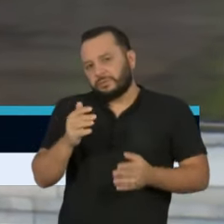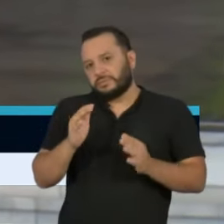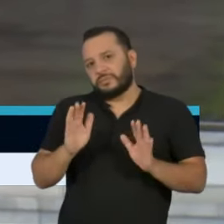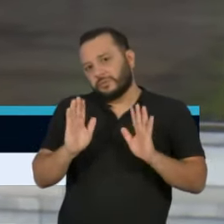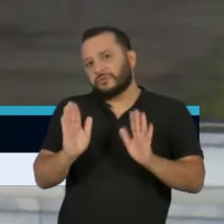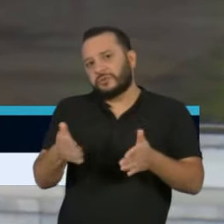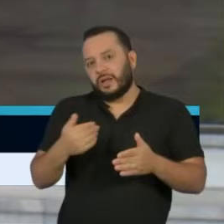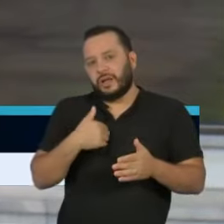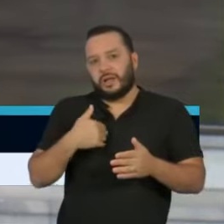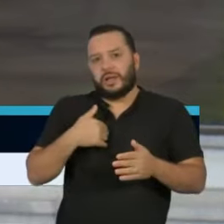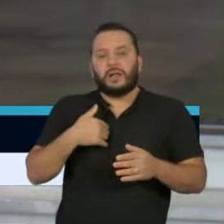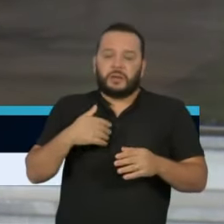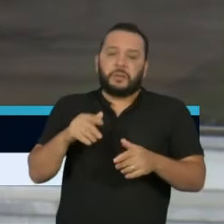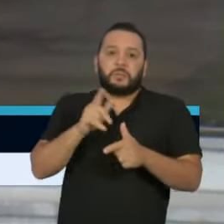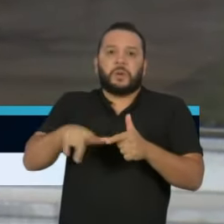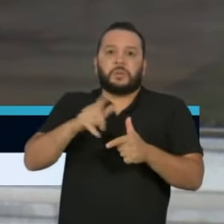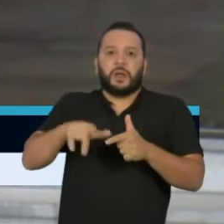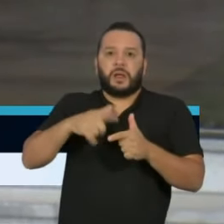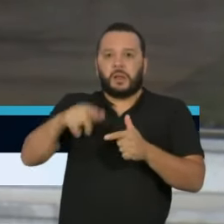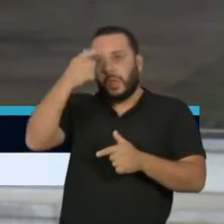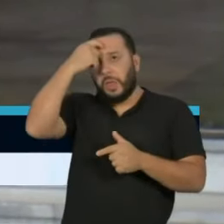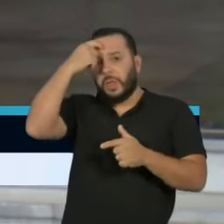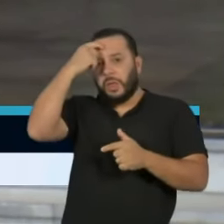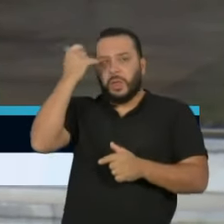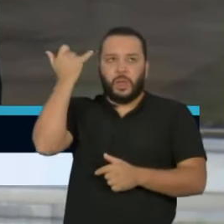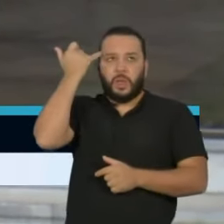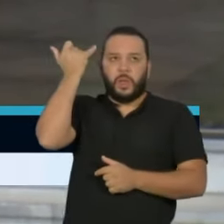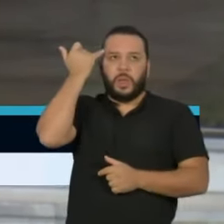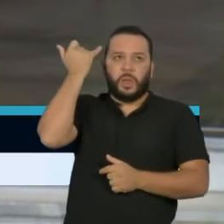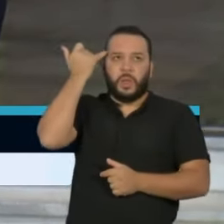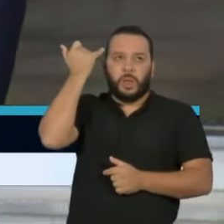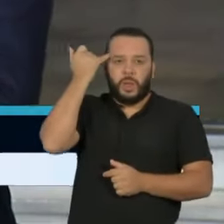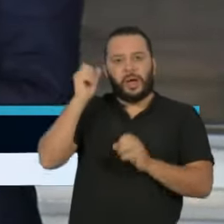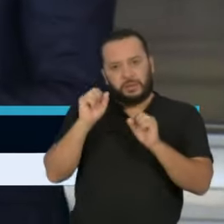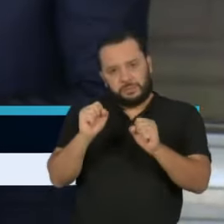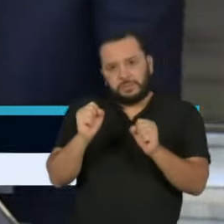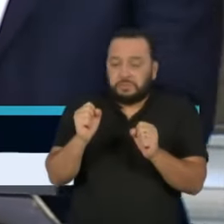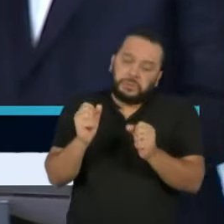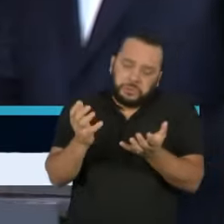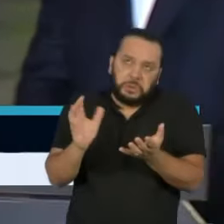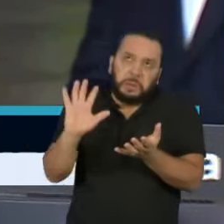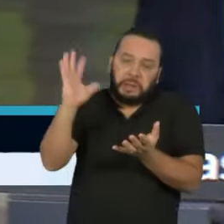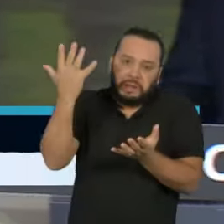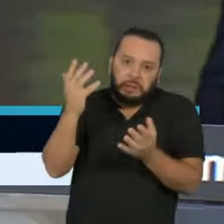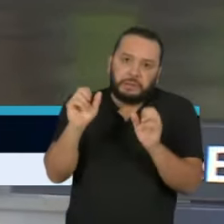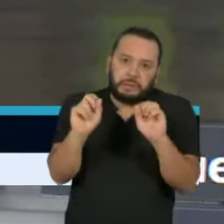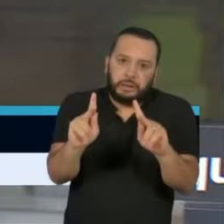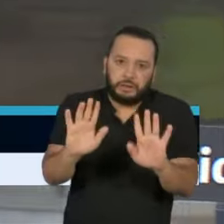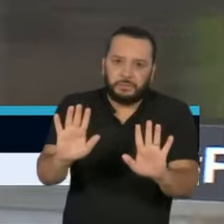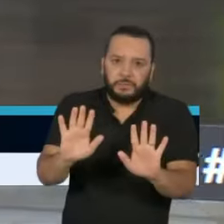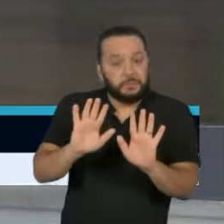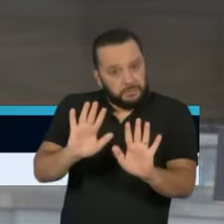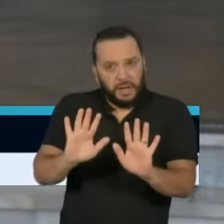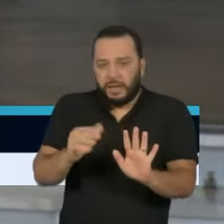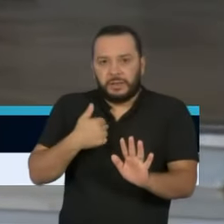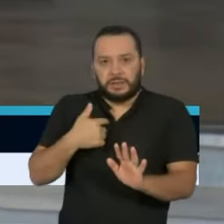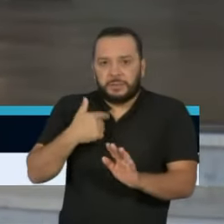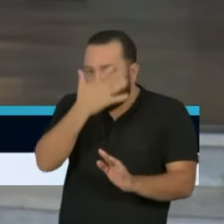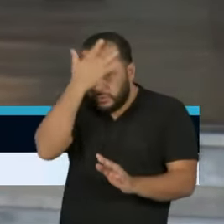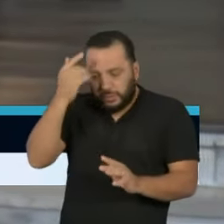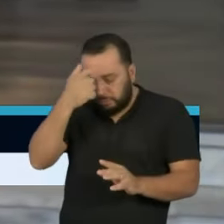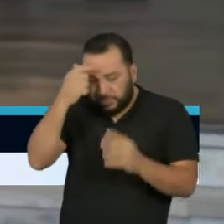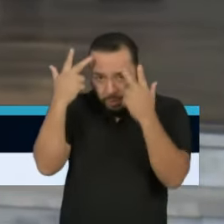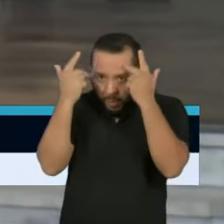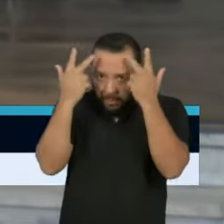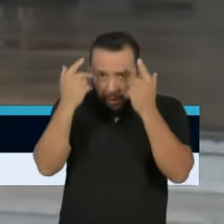de desequilíbrio absoluto. Aí é um outro caso médico também. Bruno Covas. Silvia, a orientação